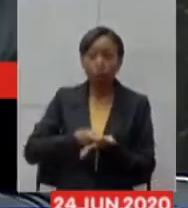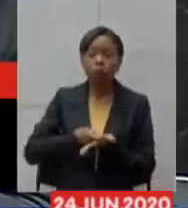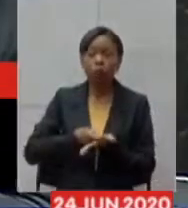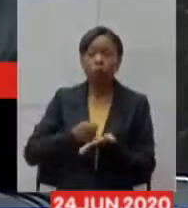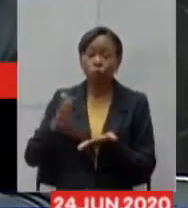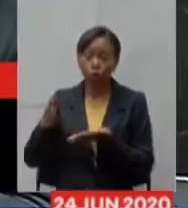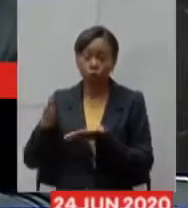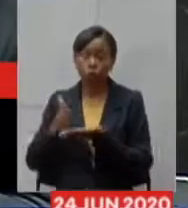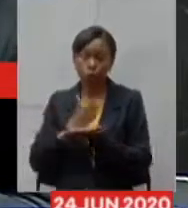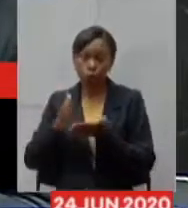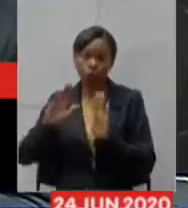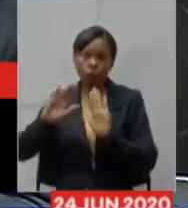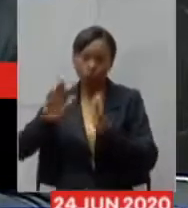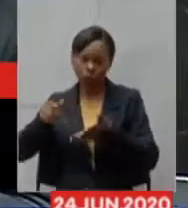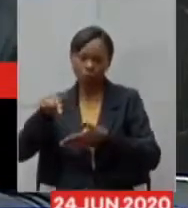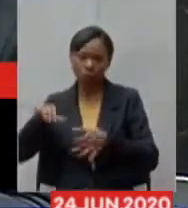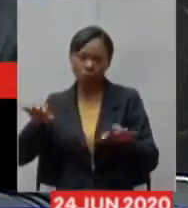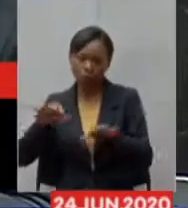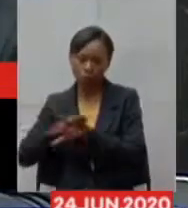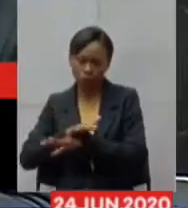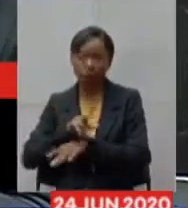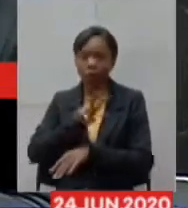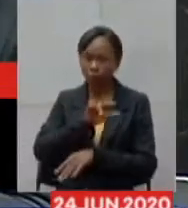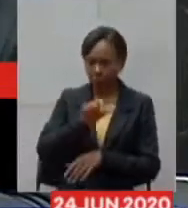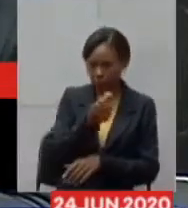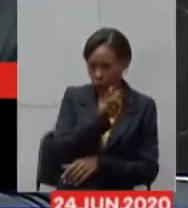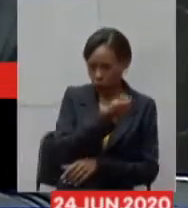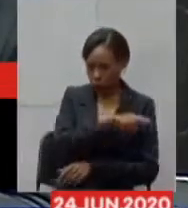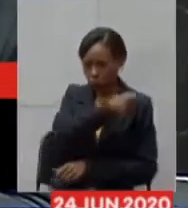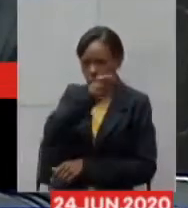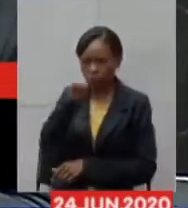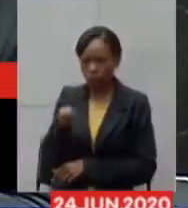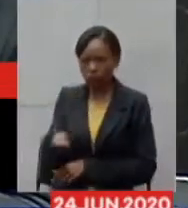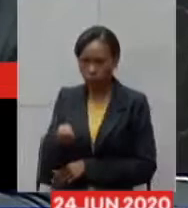eles vão receber esses valores essa resolução já foi